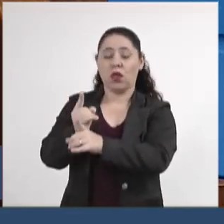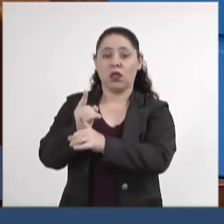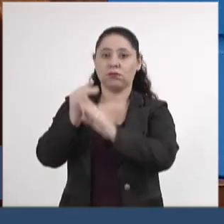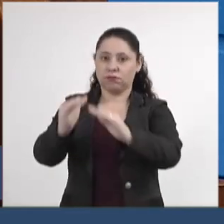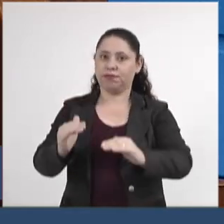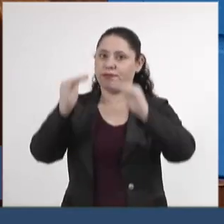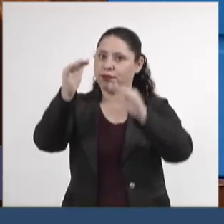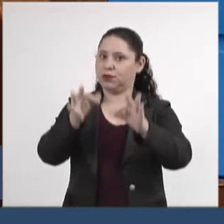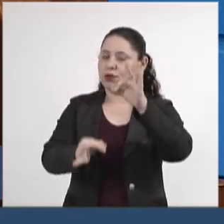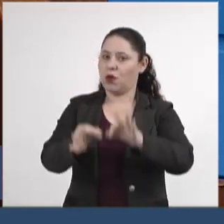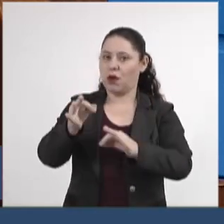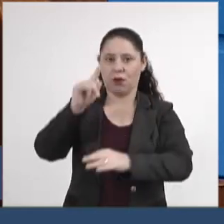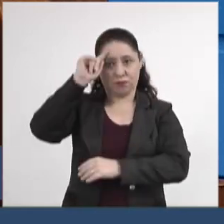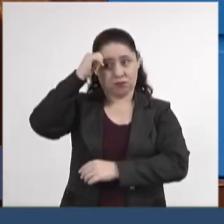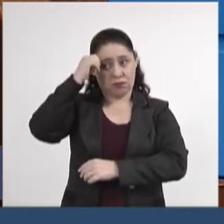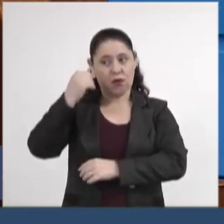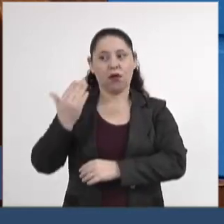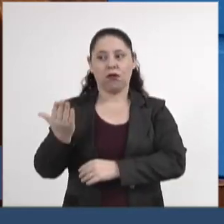desembargador negro.